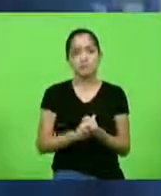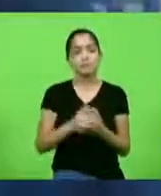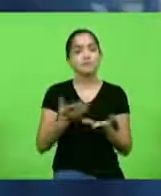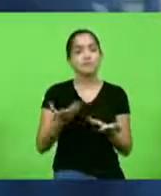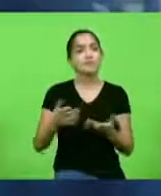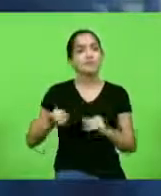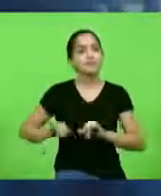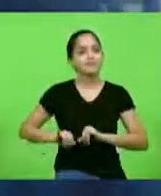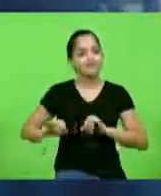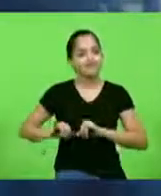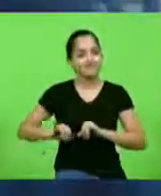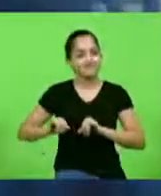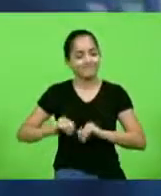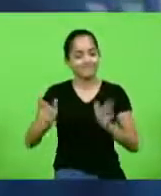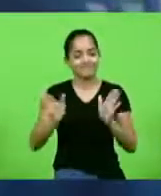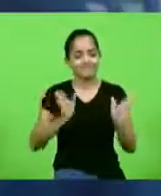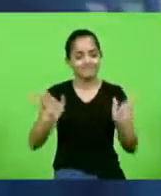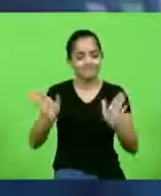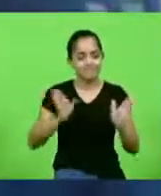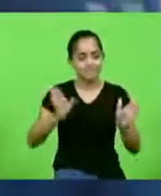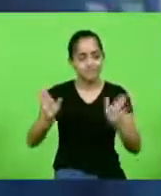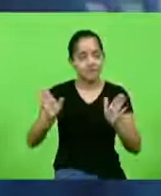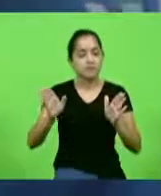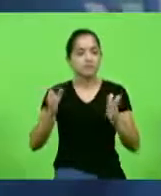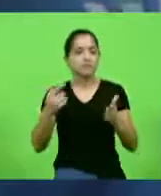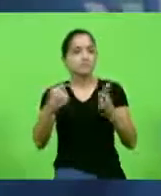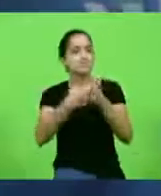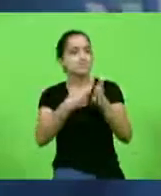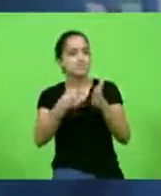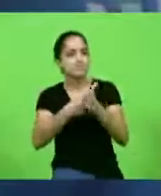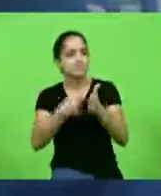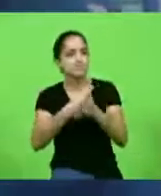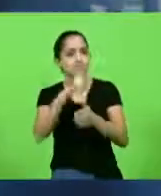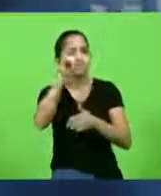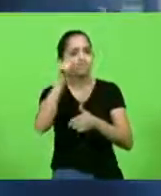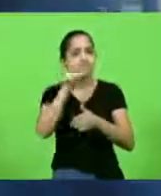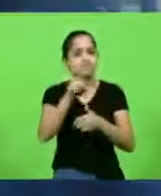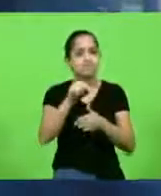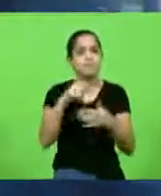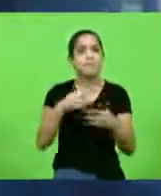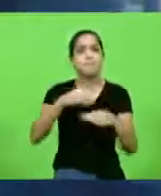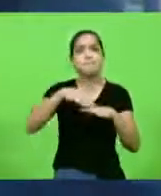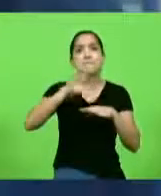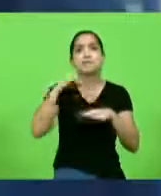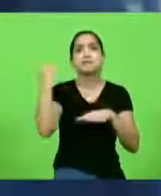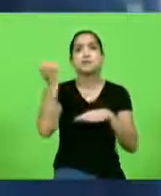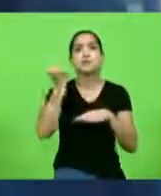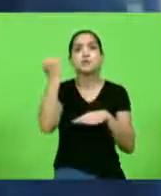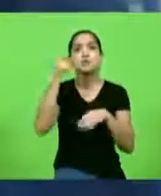nessa pandemia trazem muitas perguntas. Para mim, uma das questões mais importantes é